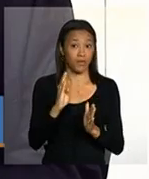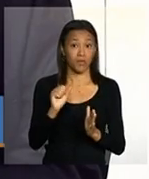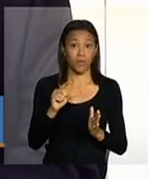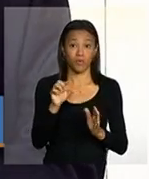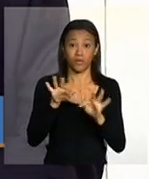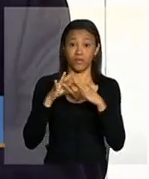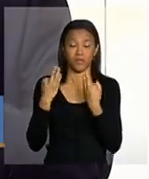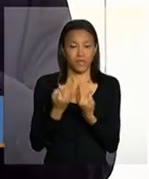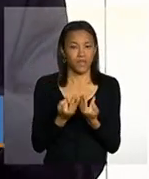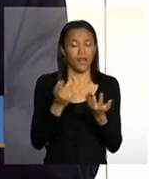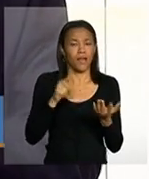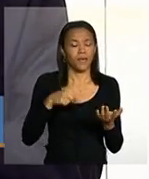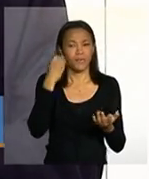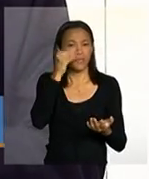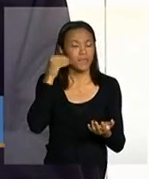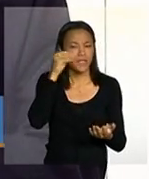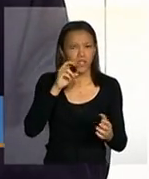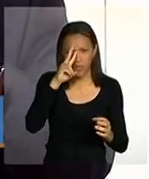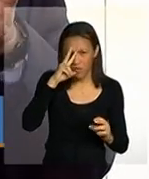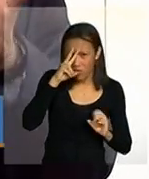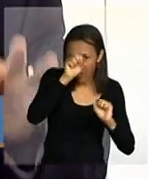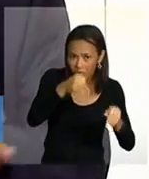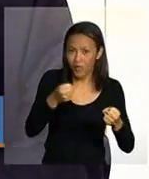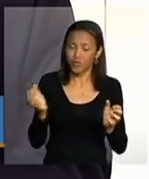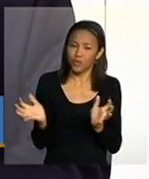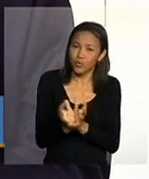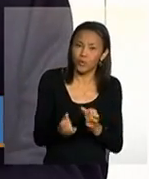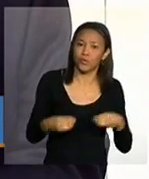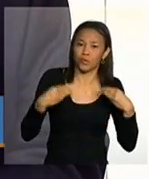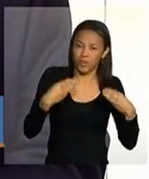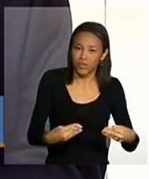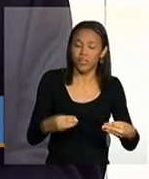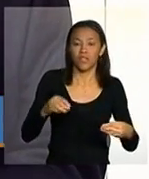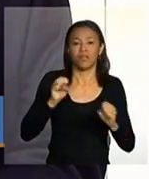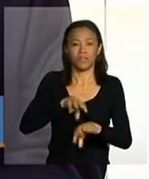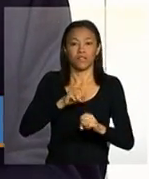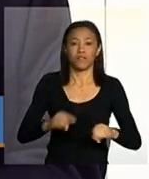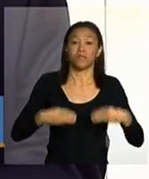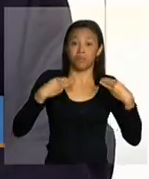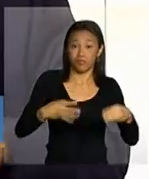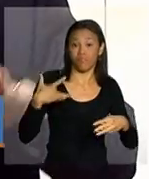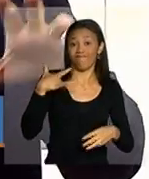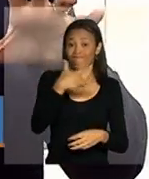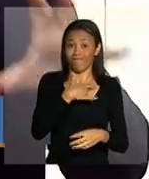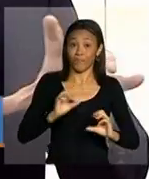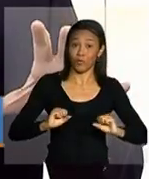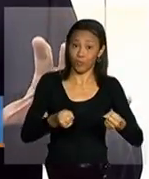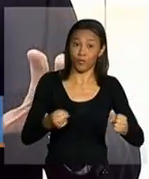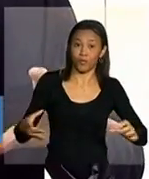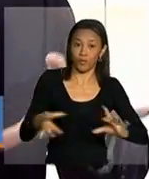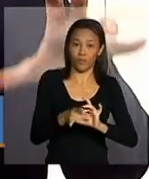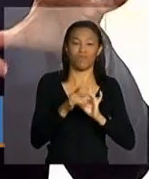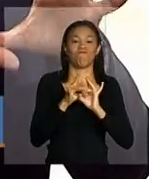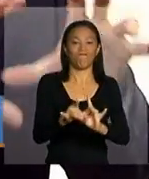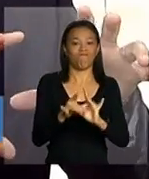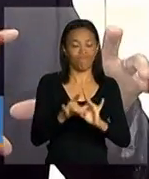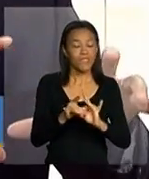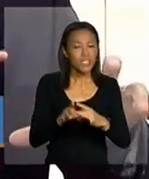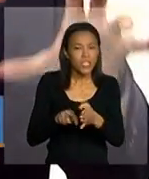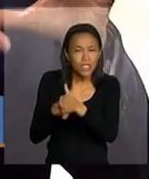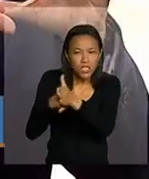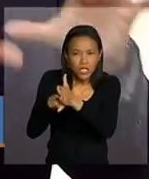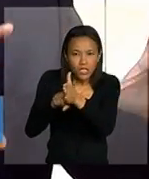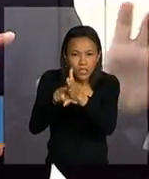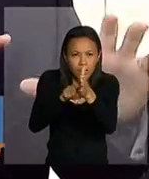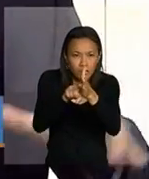experiência com forte trabalho com o Ministério da Educação com o Ministério da Saúde onde foi feito um esforço muito grande de identificação